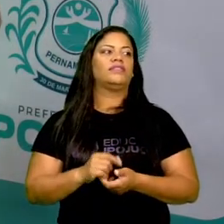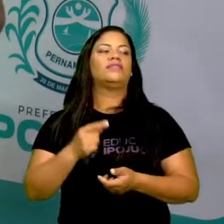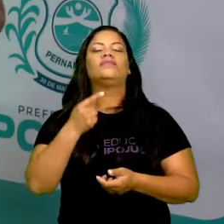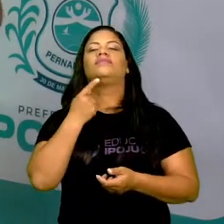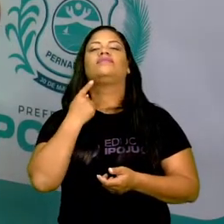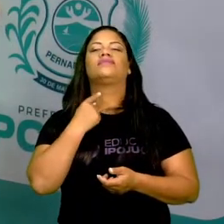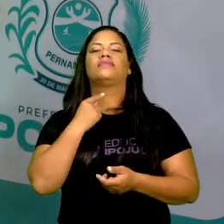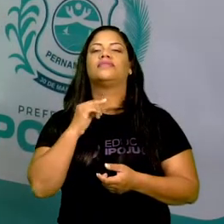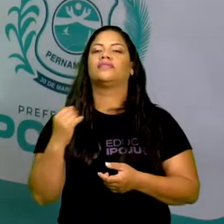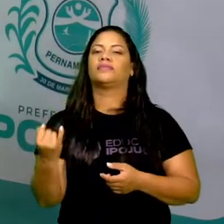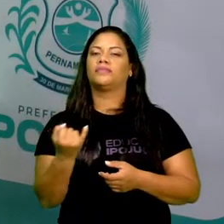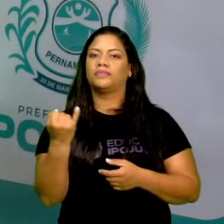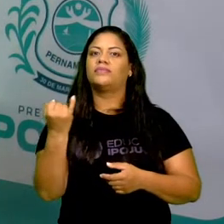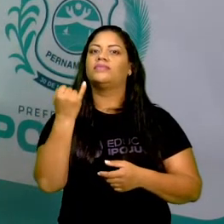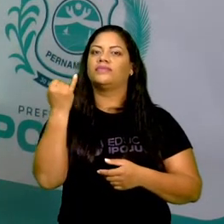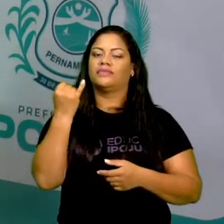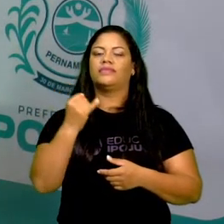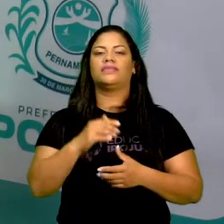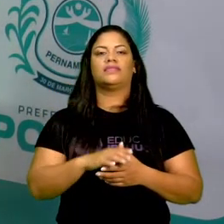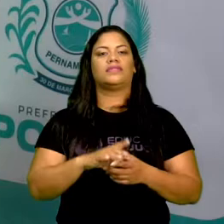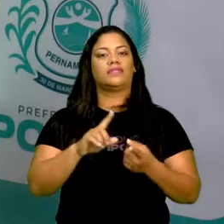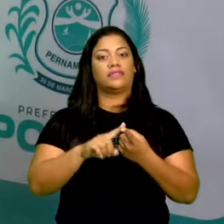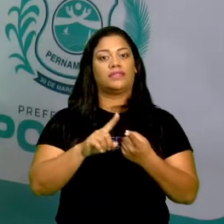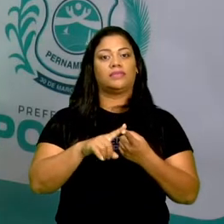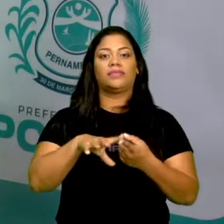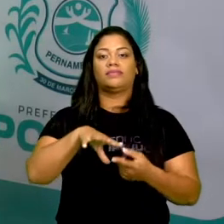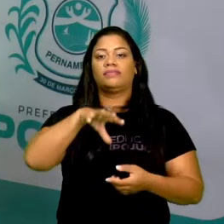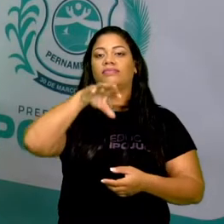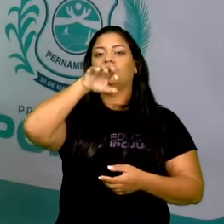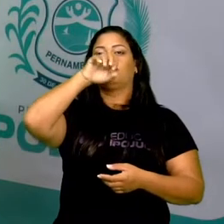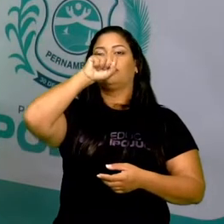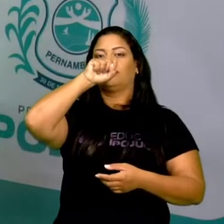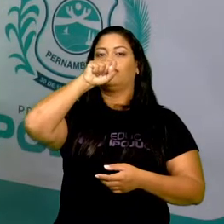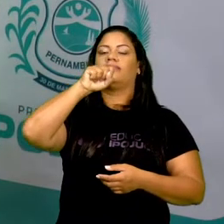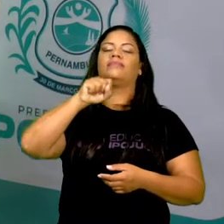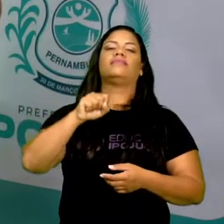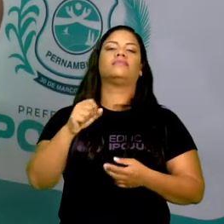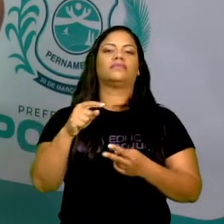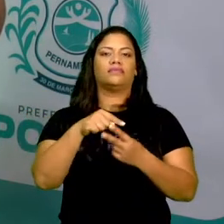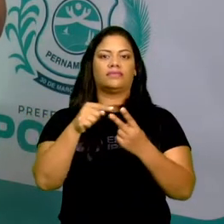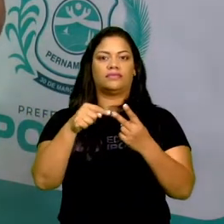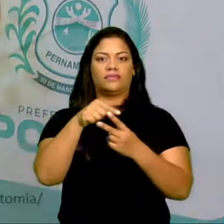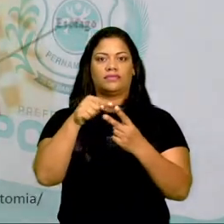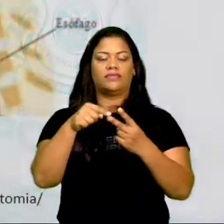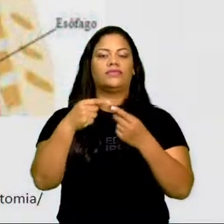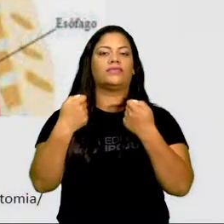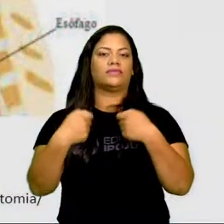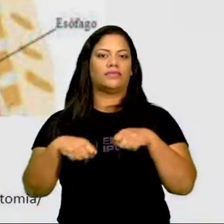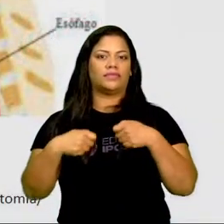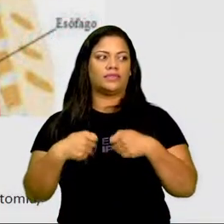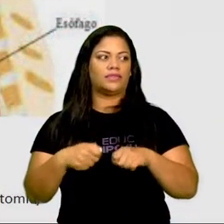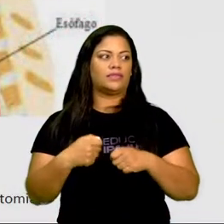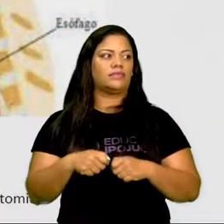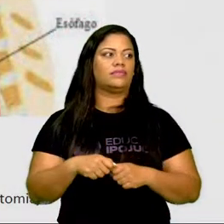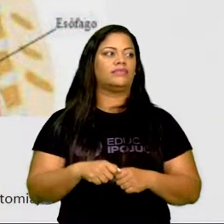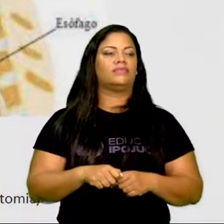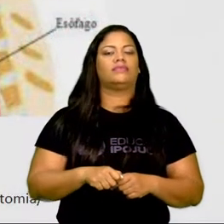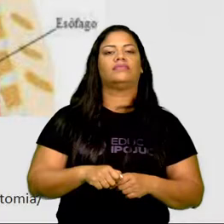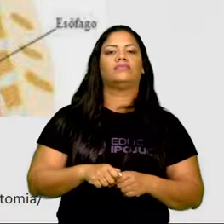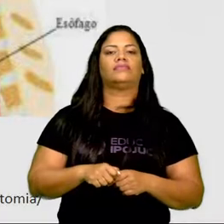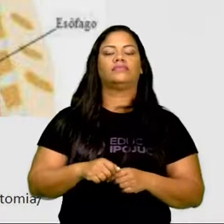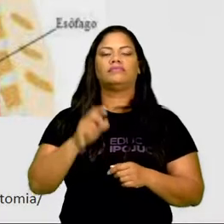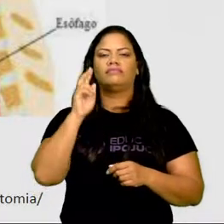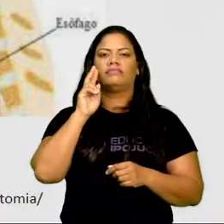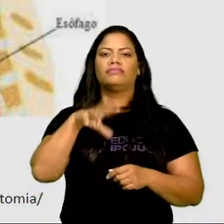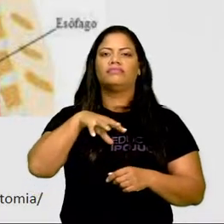comum ao sistema digestório e também respiratório. Os dois precisam desse órgão, né? Abrindo em direção